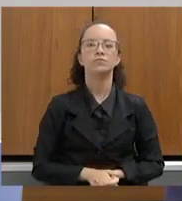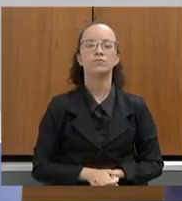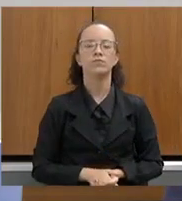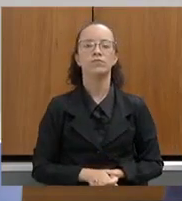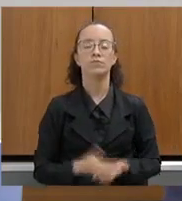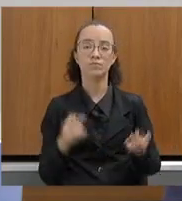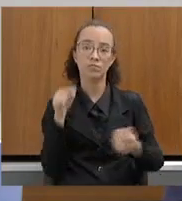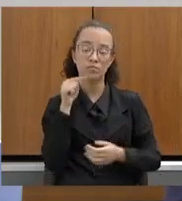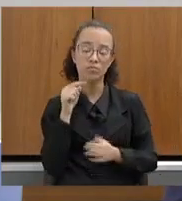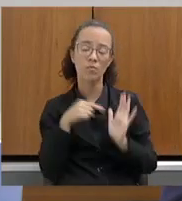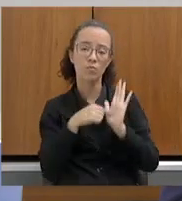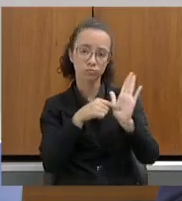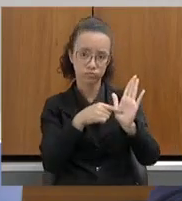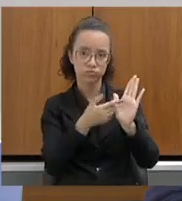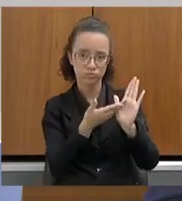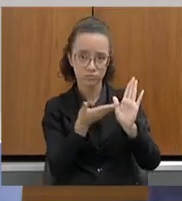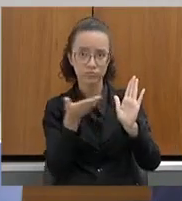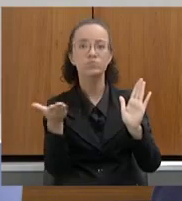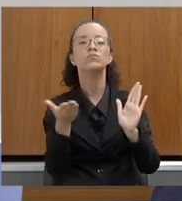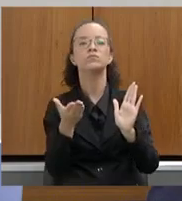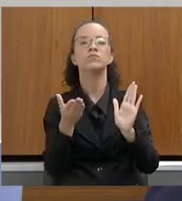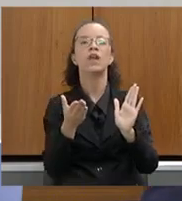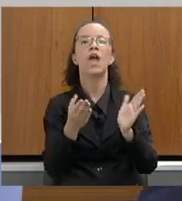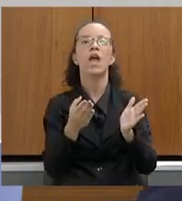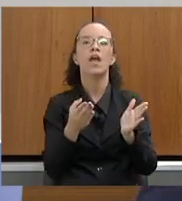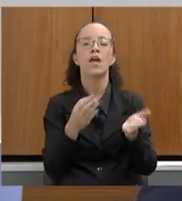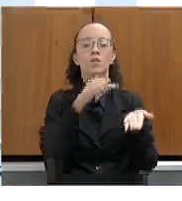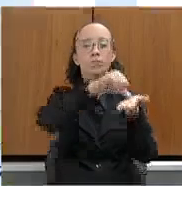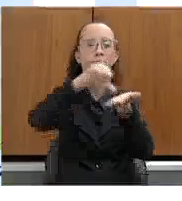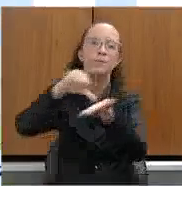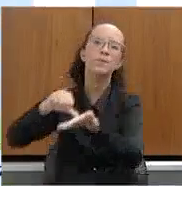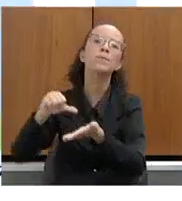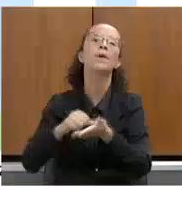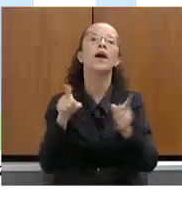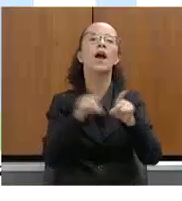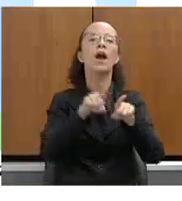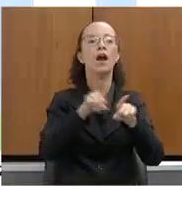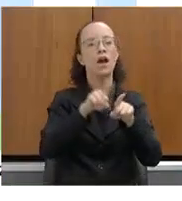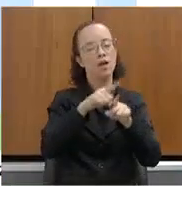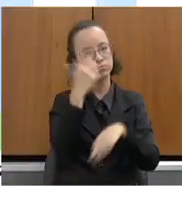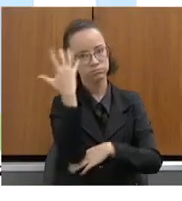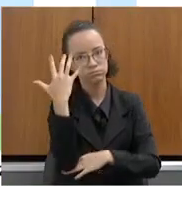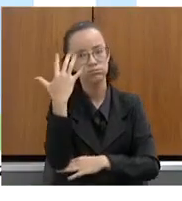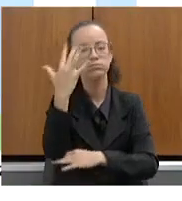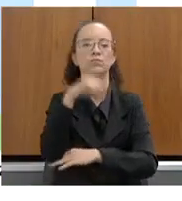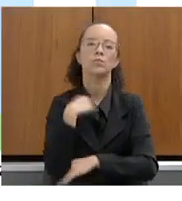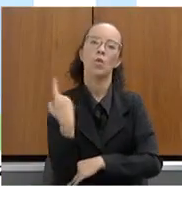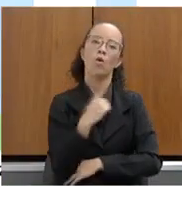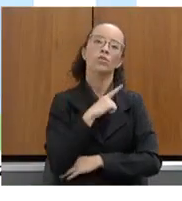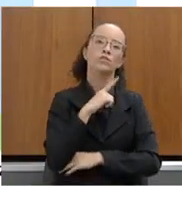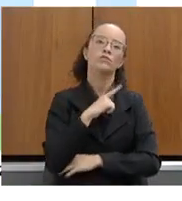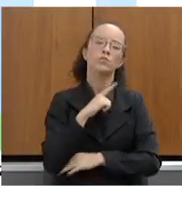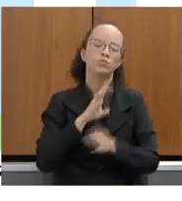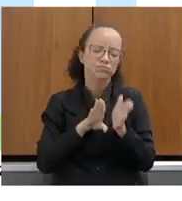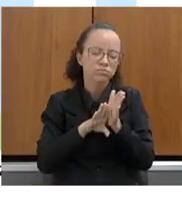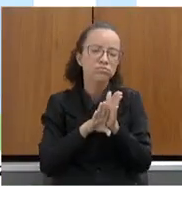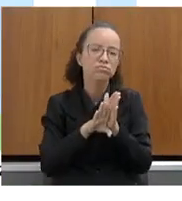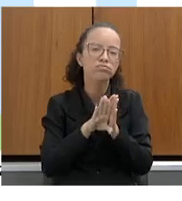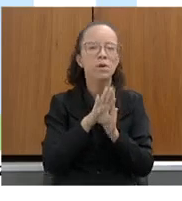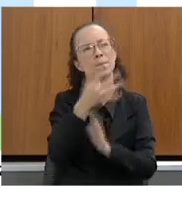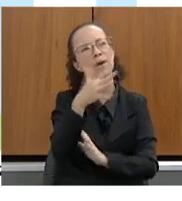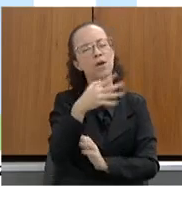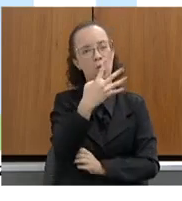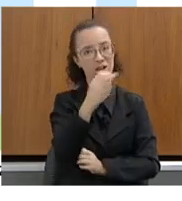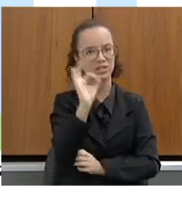Aqui são dados em relação às unidades de conservação, compensação ambiental. Nós tivemos um aumento de produtividade de quase